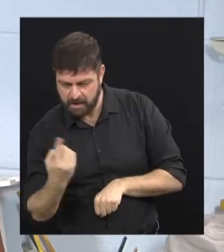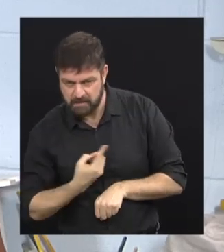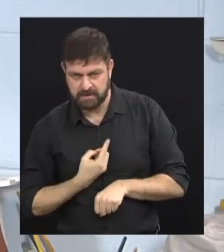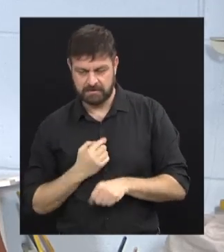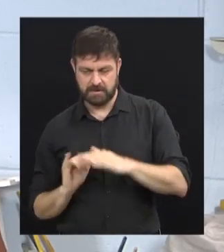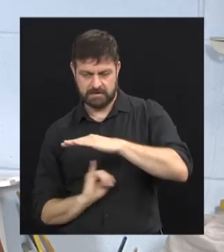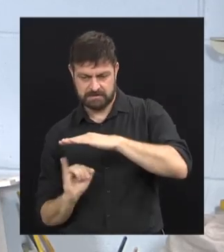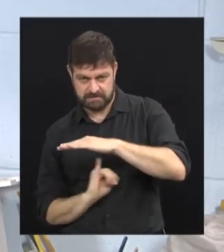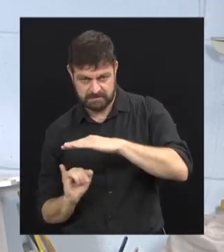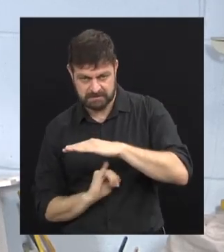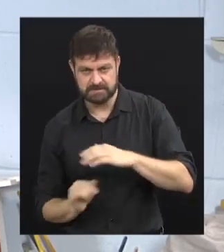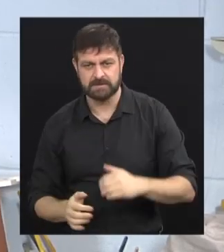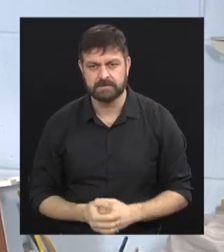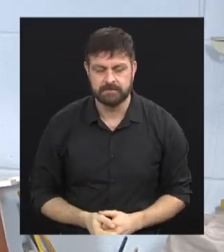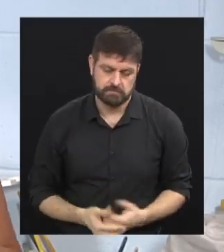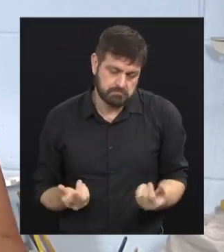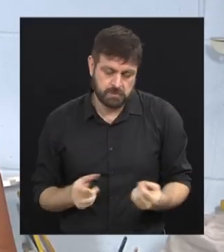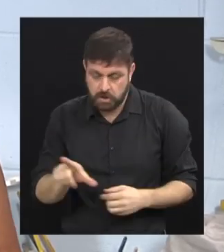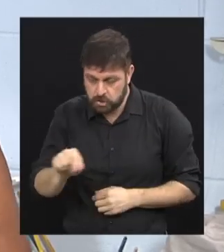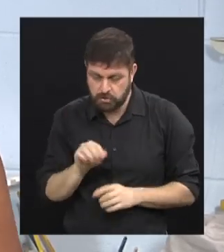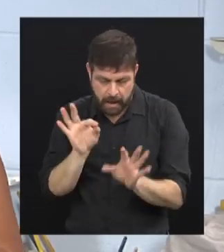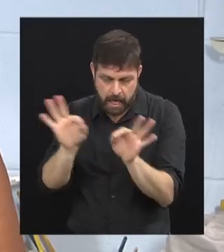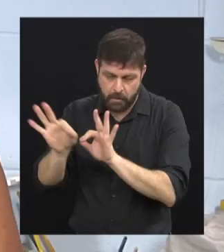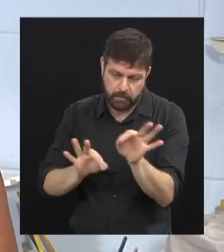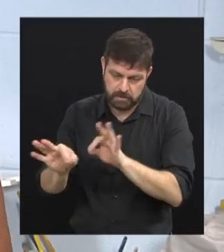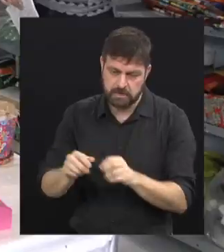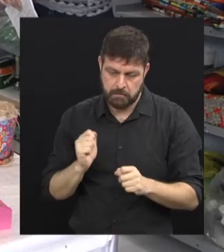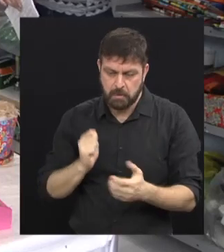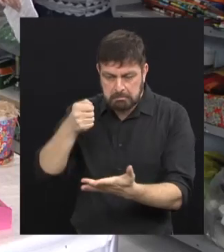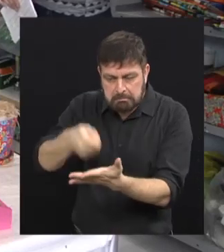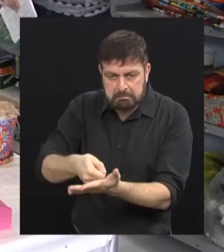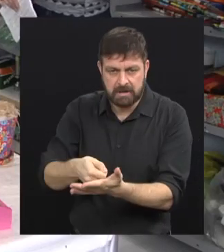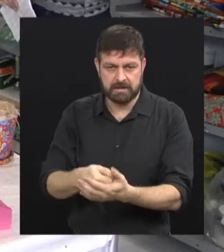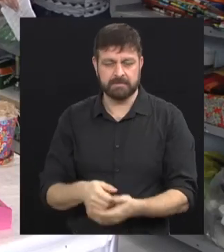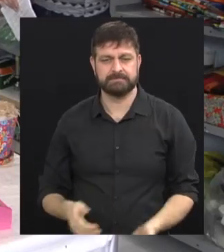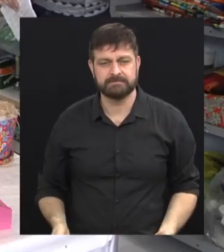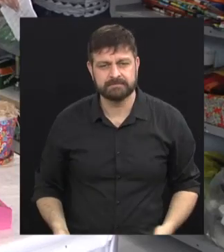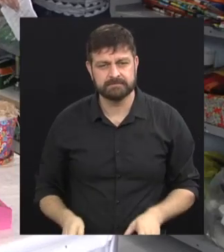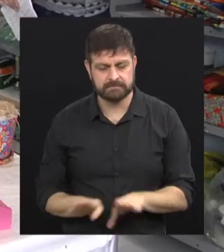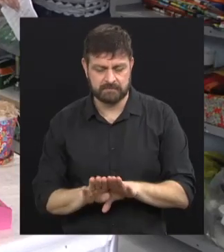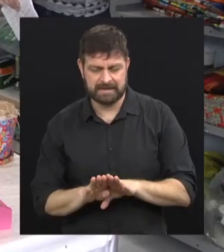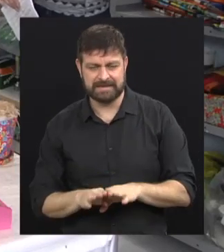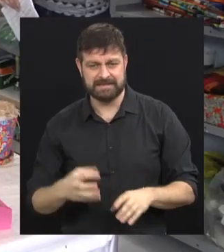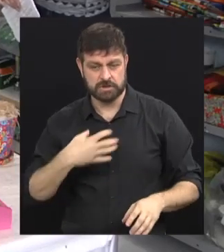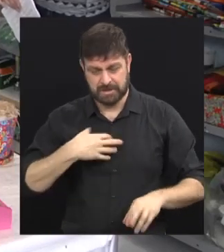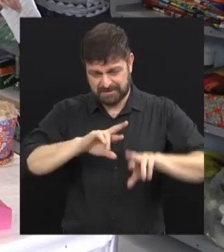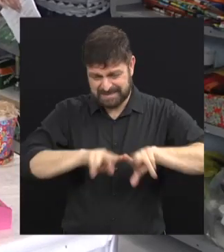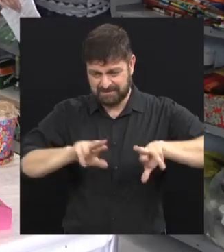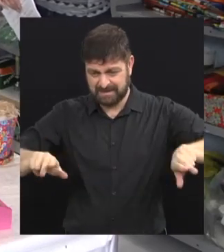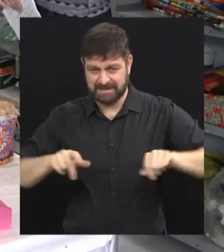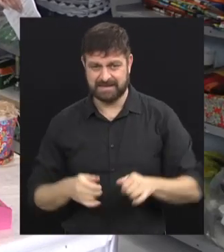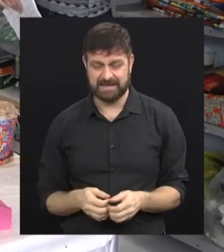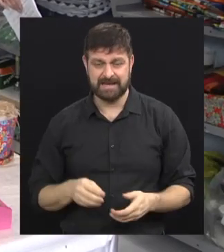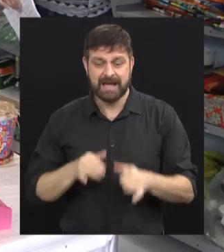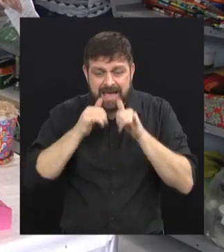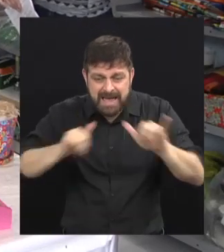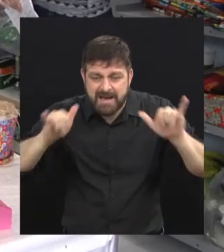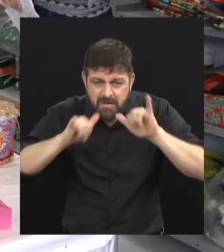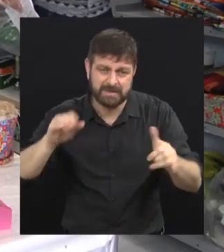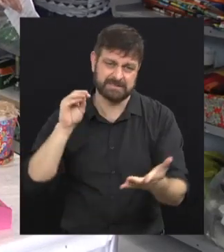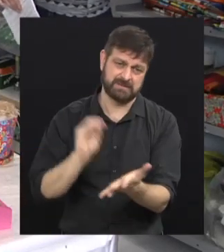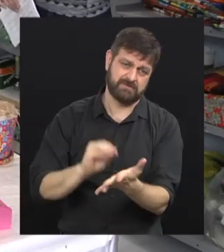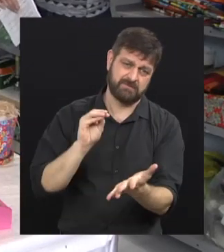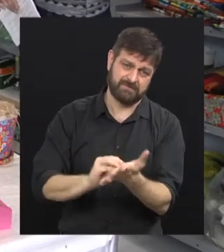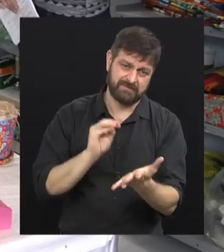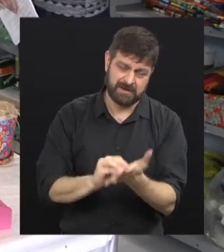ou jurídica pode destinar para um projeto que ela escolher. Então a gente tem várias maneiras de ajudar, é que falta informação,